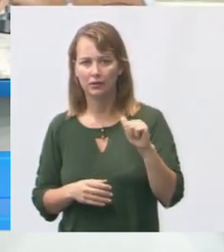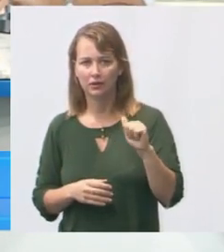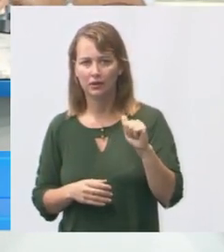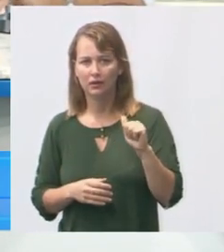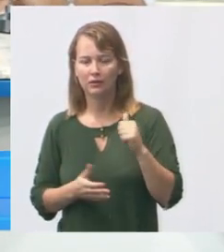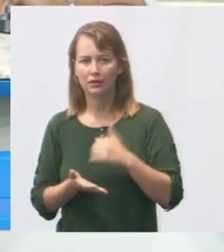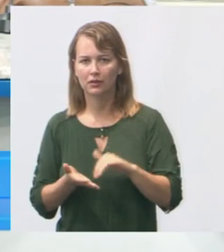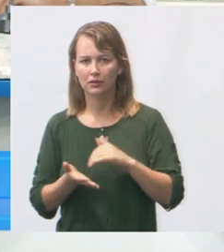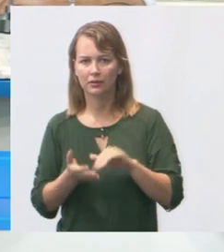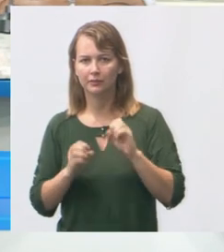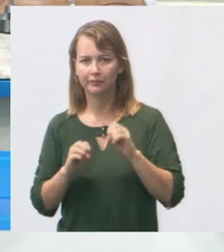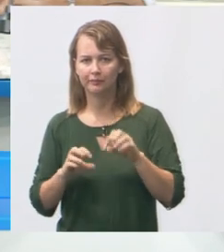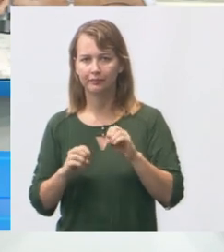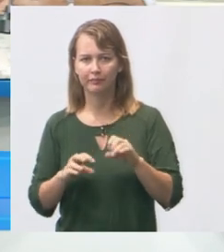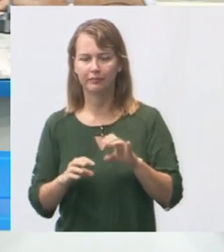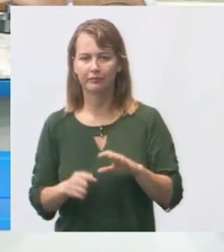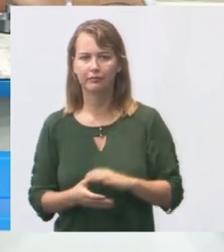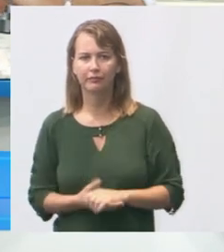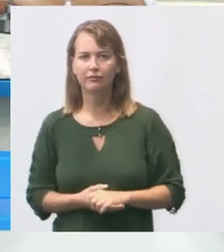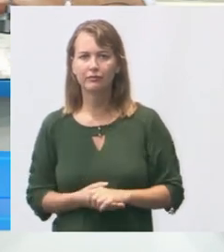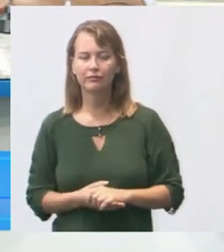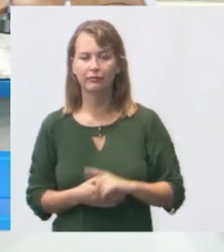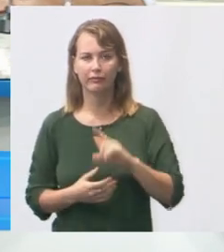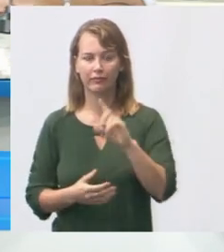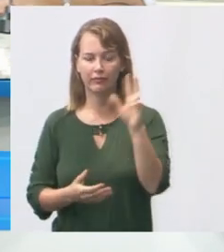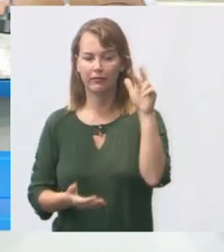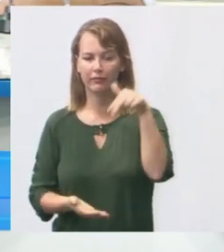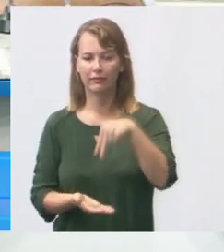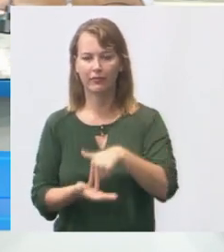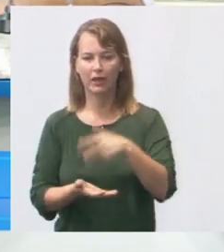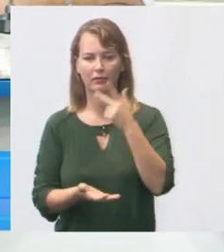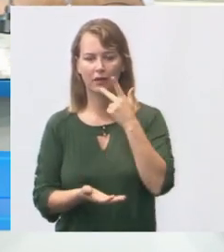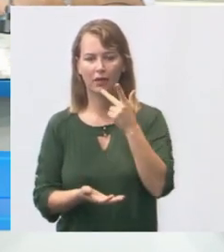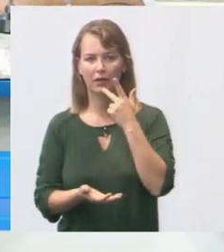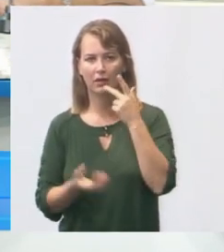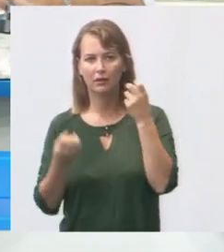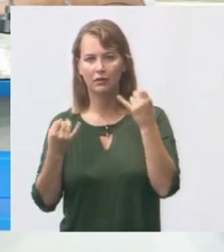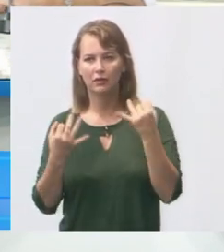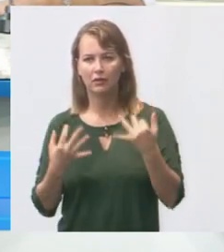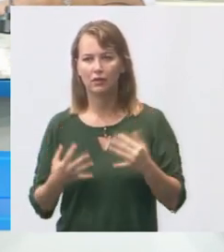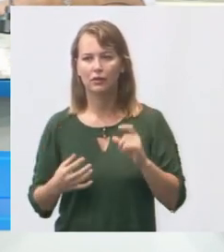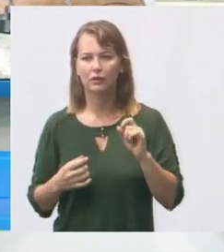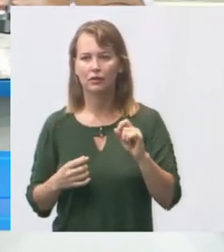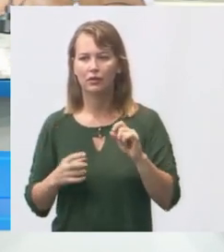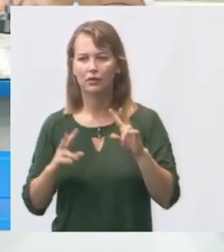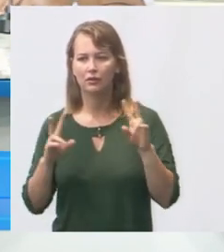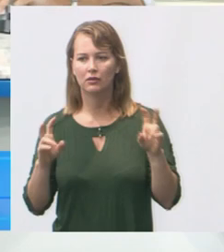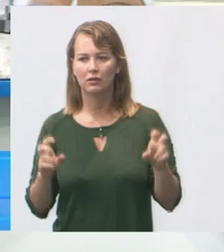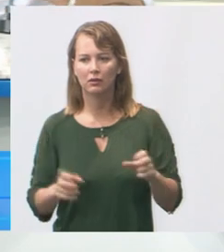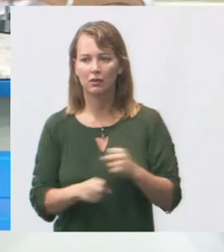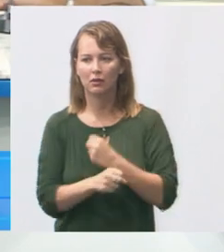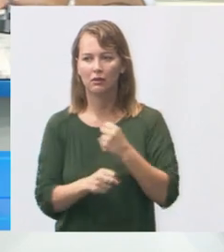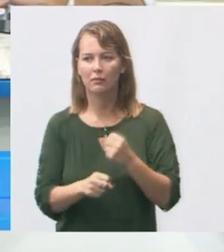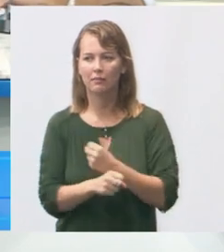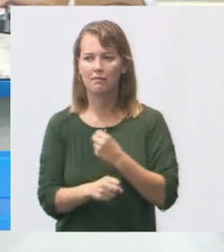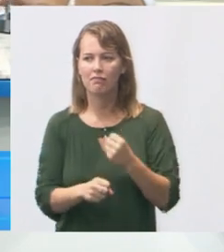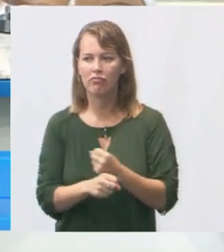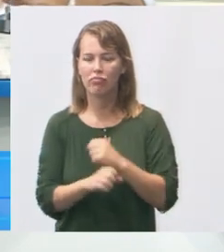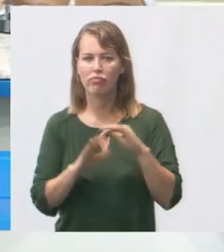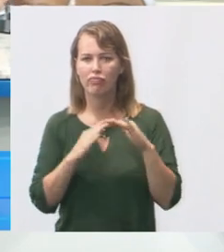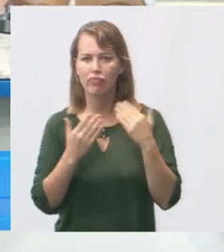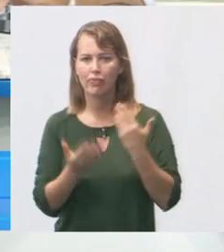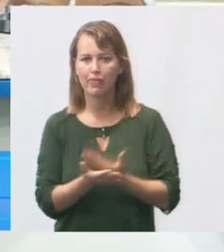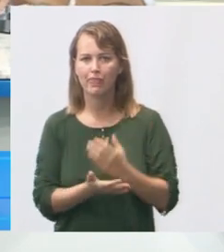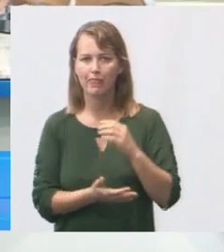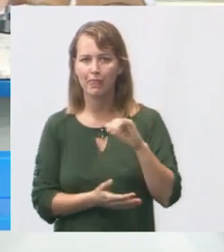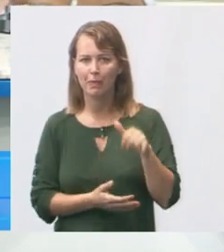para que ela possa falar sobre a questão das obras da escola